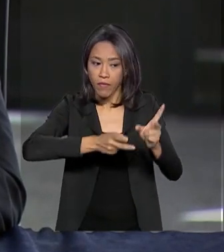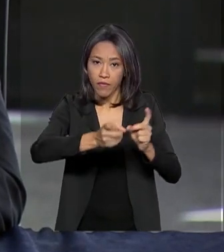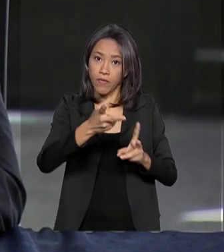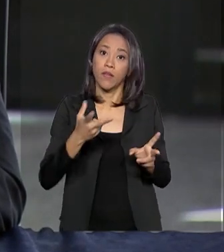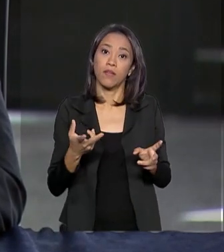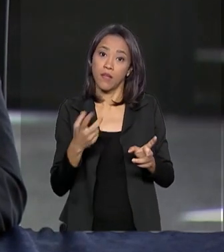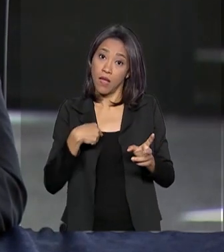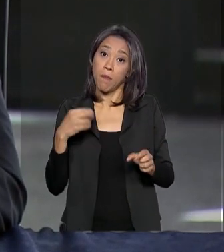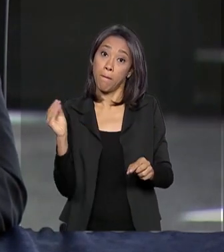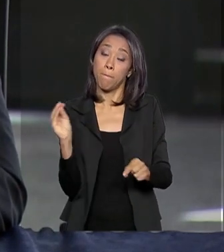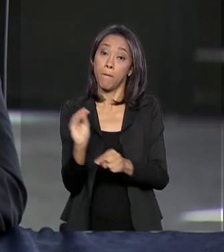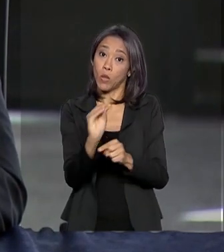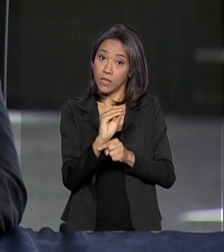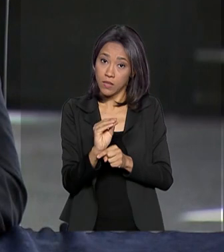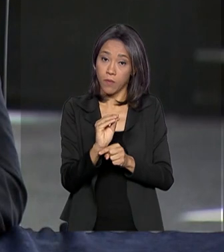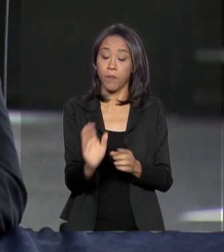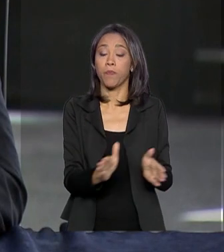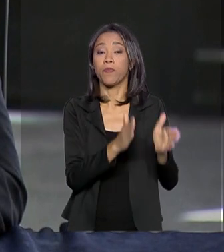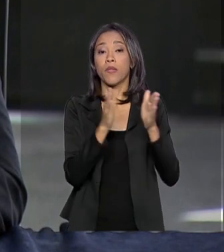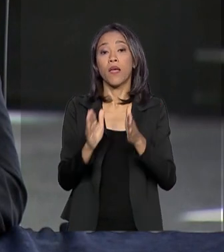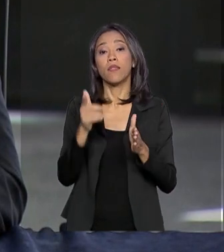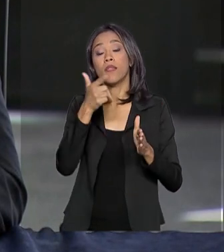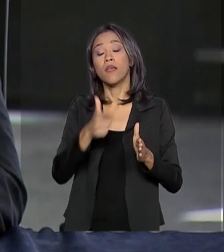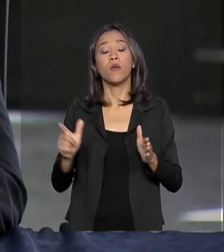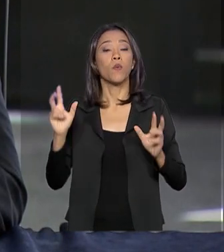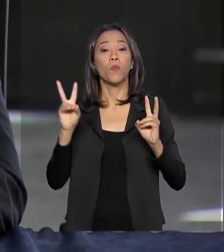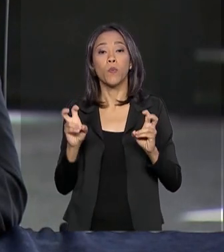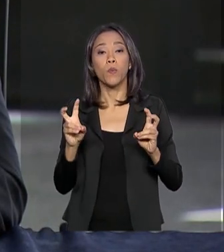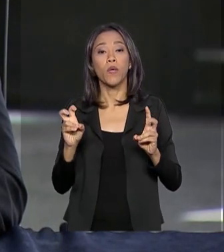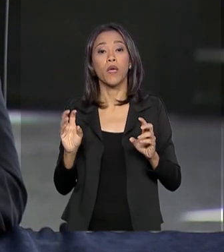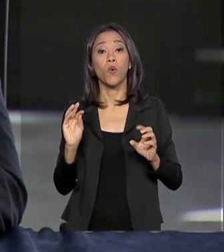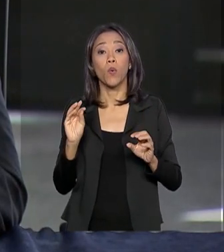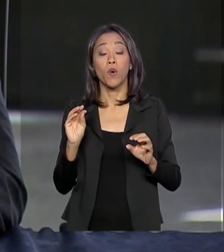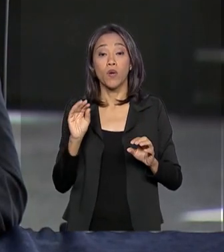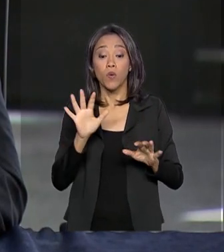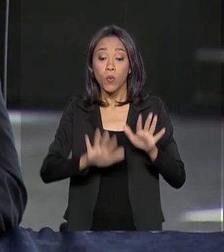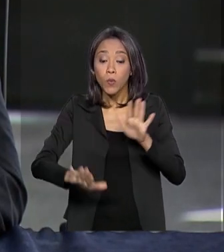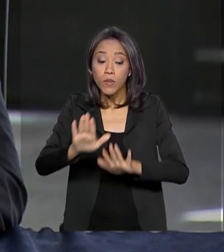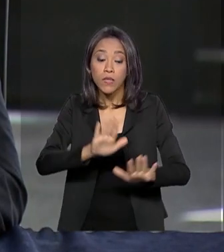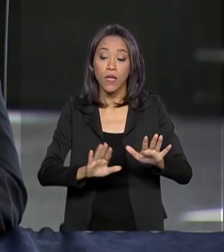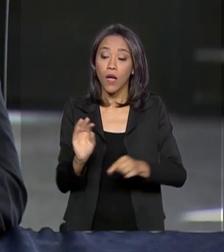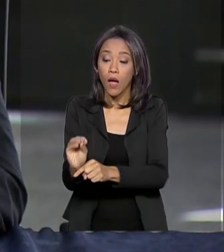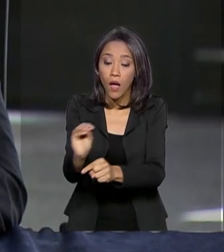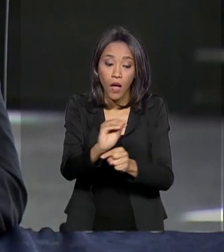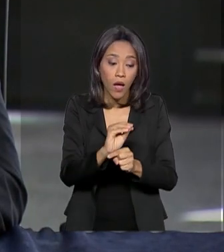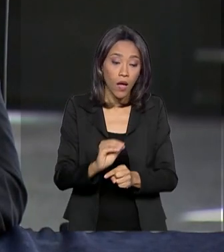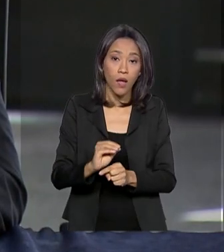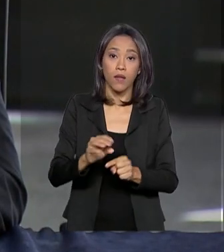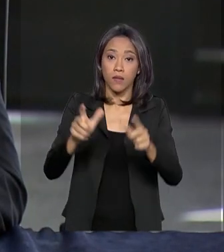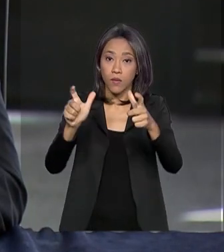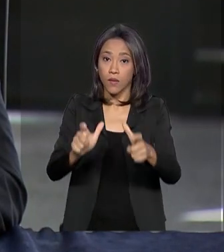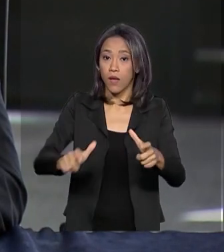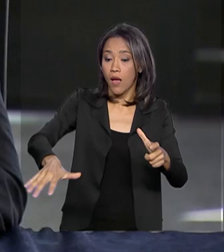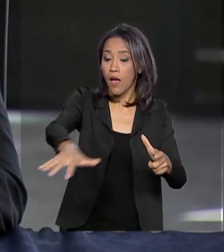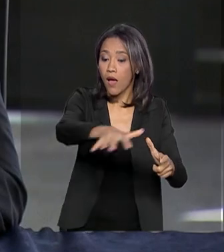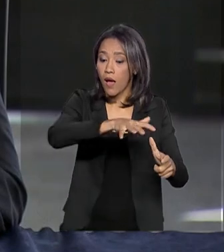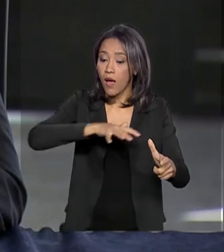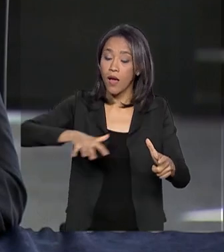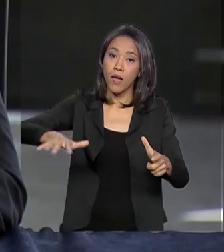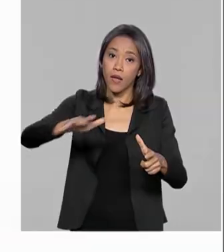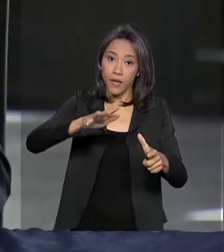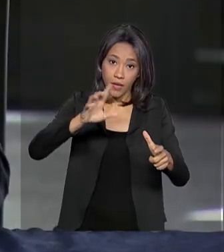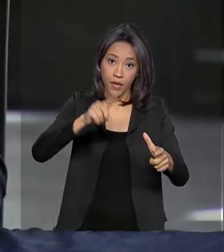da proteção. Aí, temos a questão da preservação. A preservação, ela atinge, especificamente, o bioma